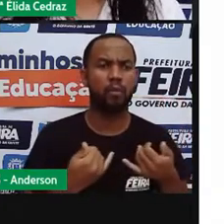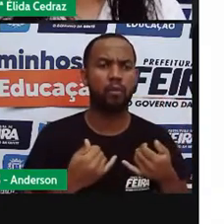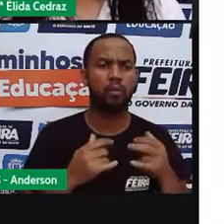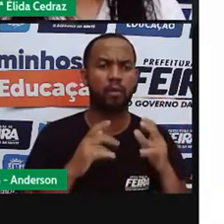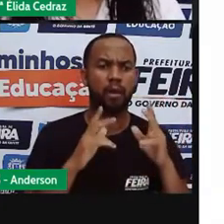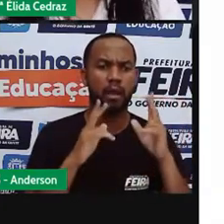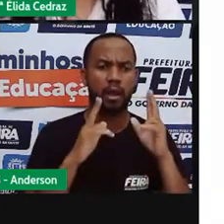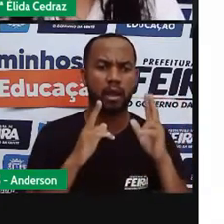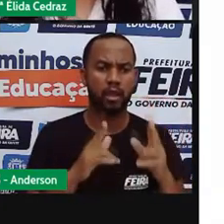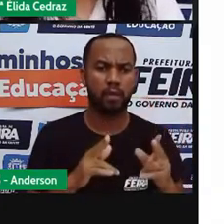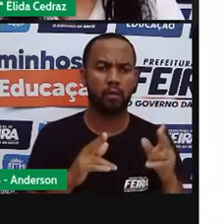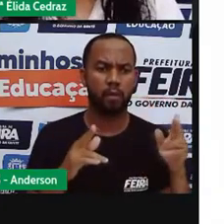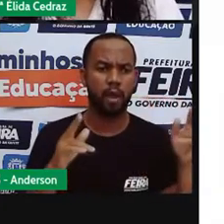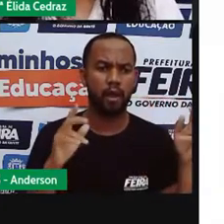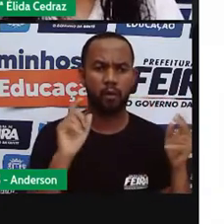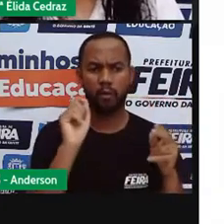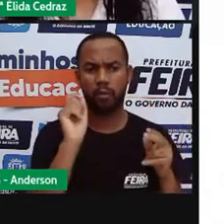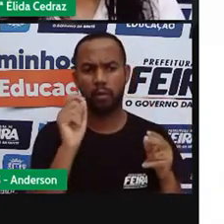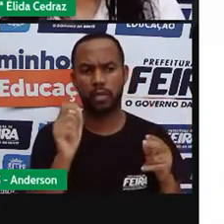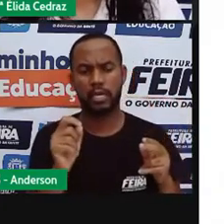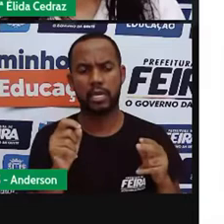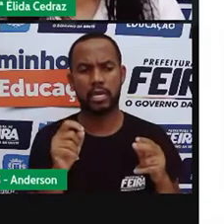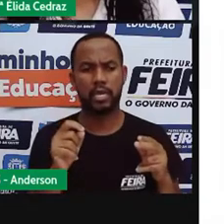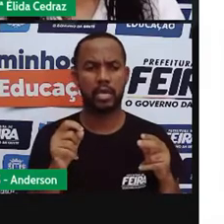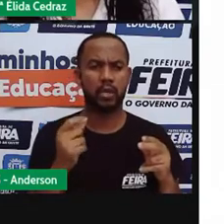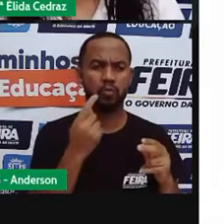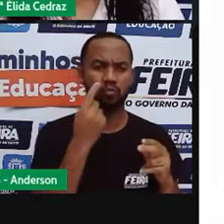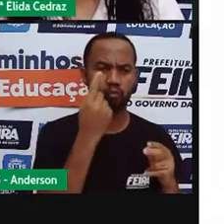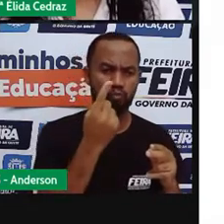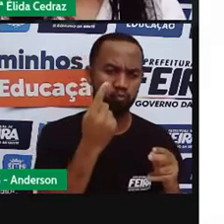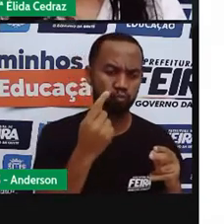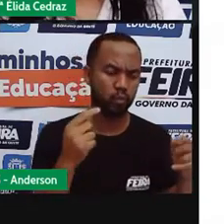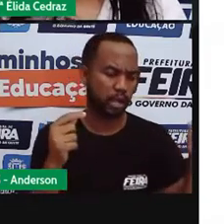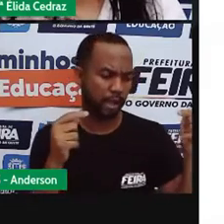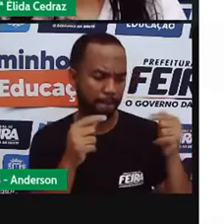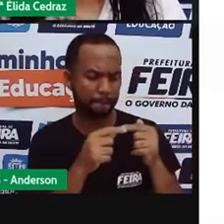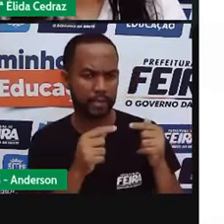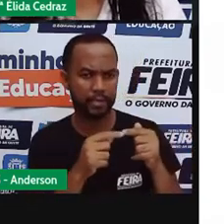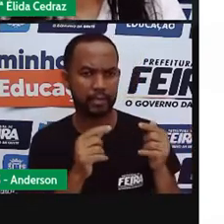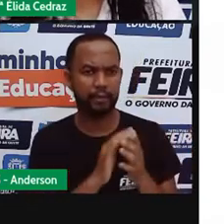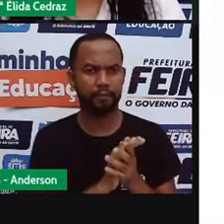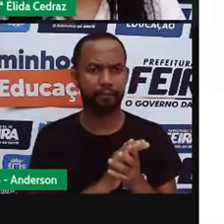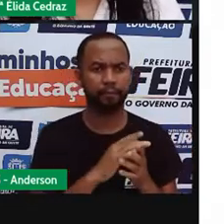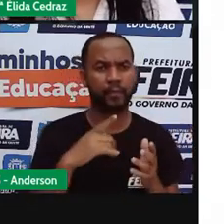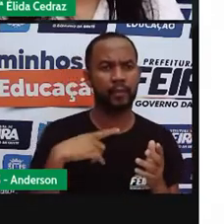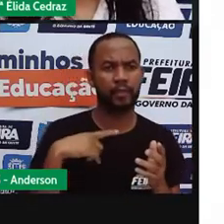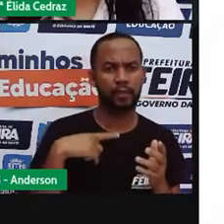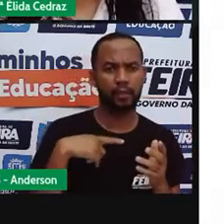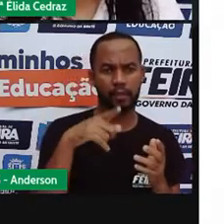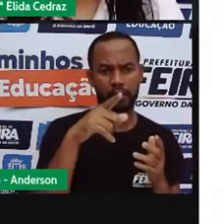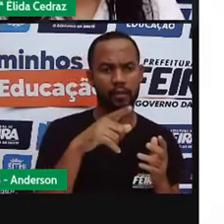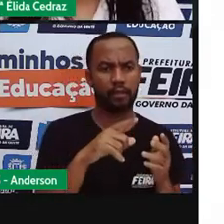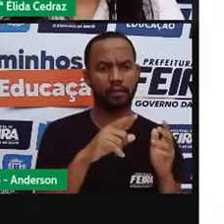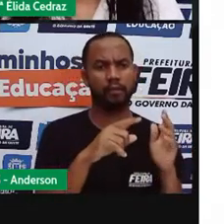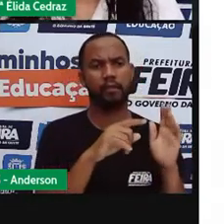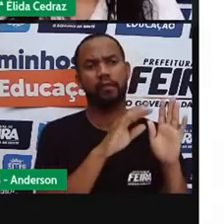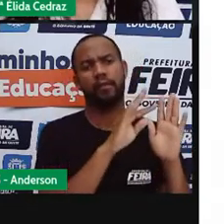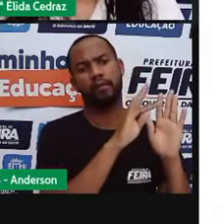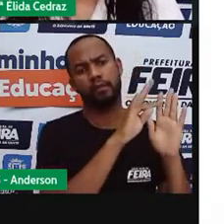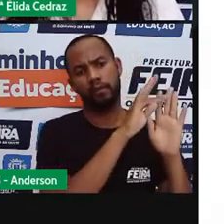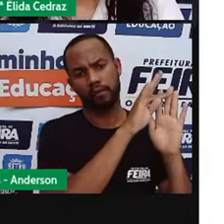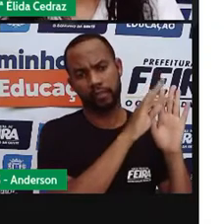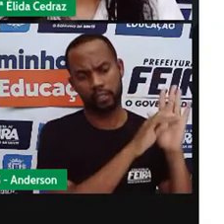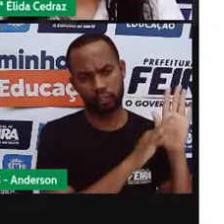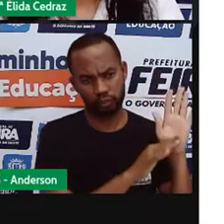objetivo. No caso dos textos instrucionais, eles querem nos ensinar, nos orientar